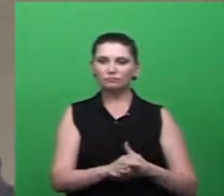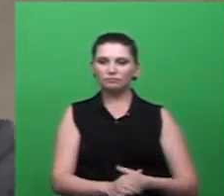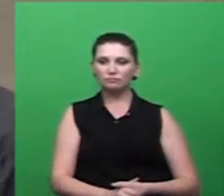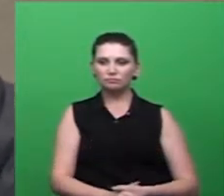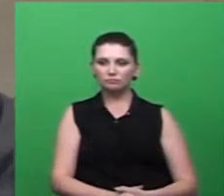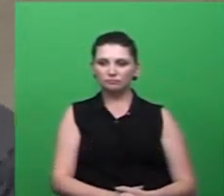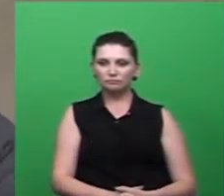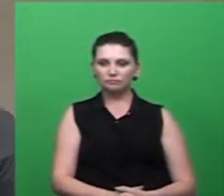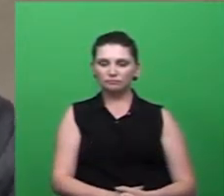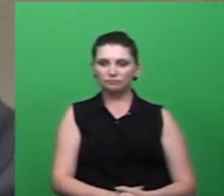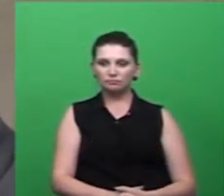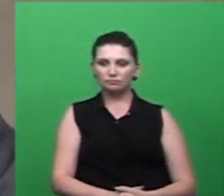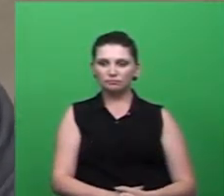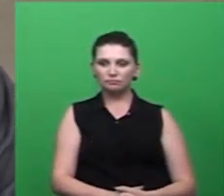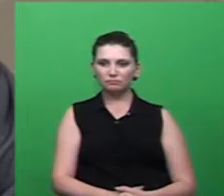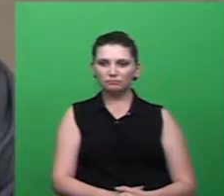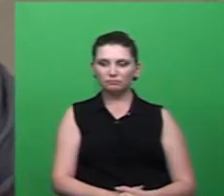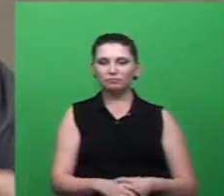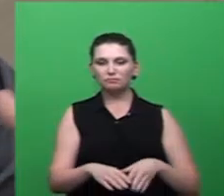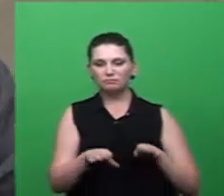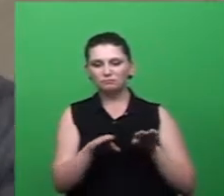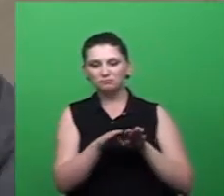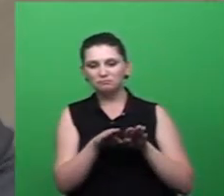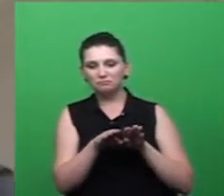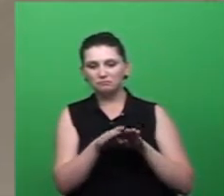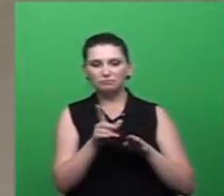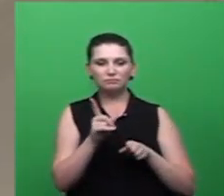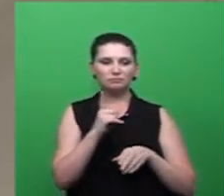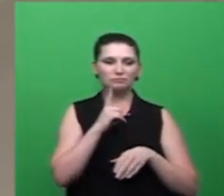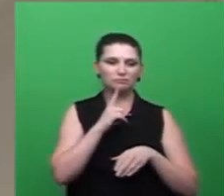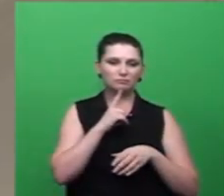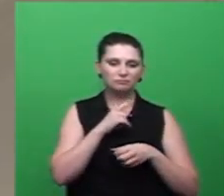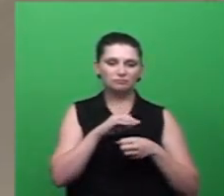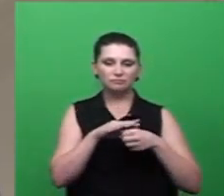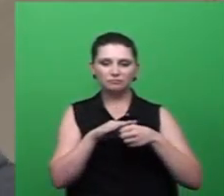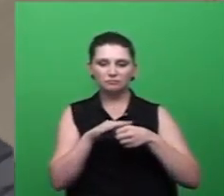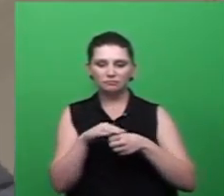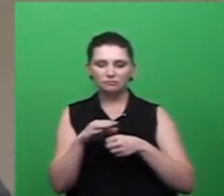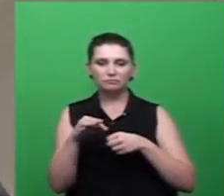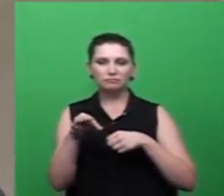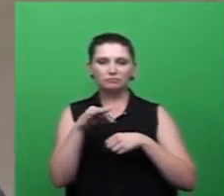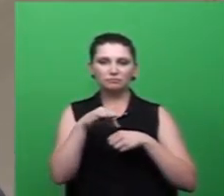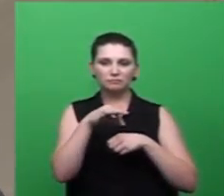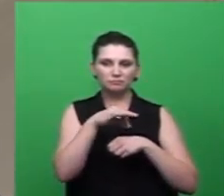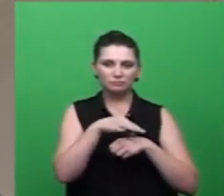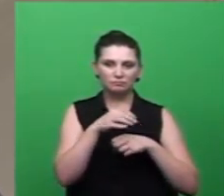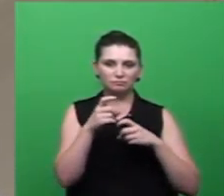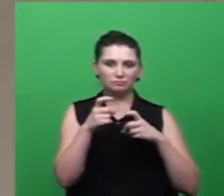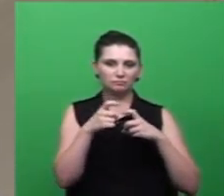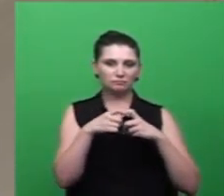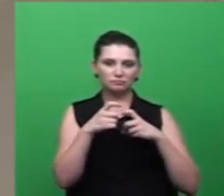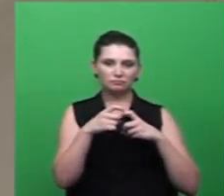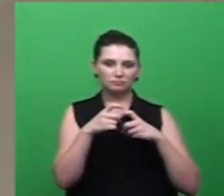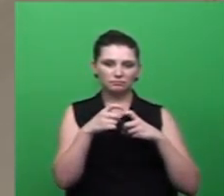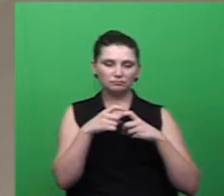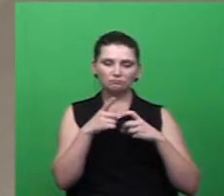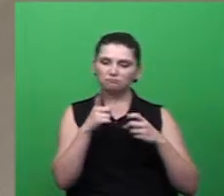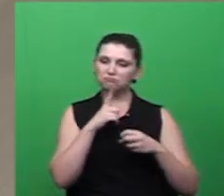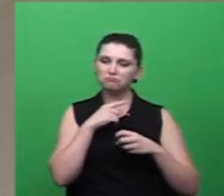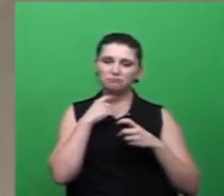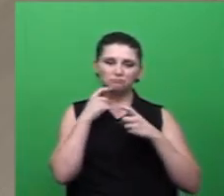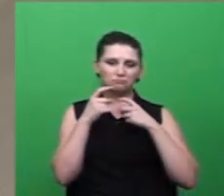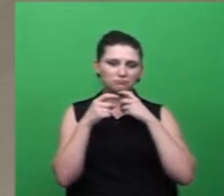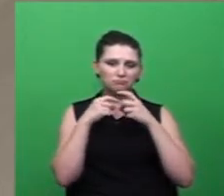sustos. Olha, teve uma dengue, um zika vírus, ou um chikungunya em algum lugar. Porque o médico é livre para ter as suas dúvidas